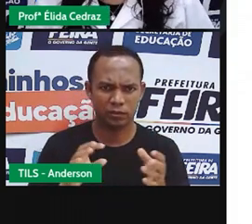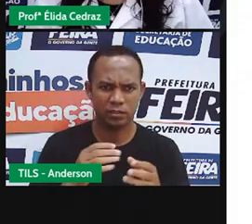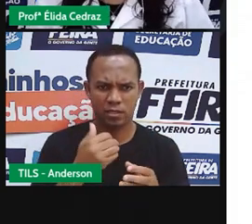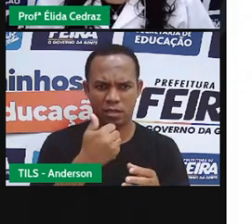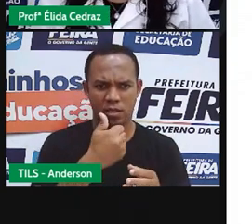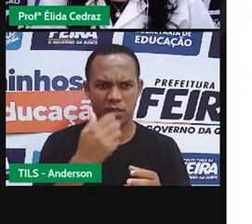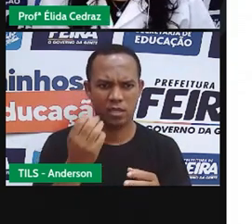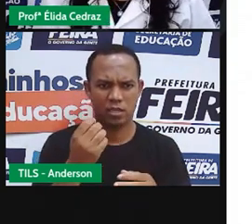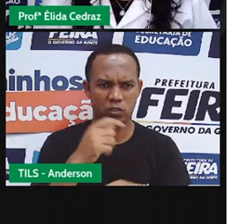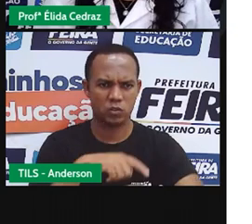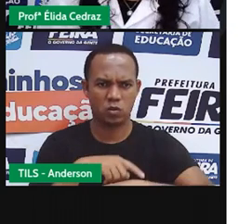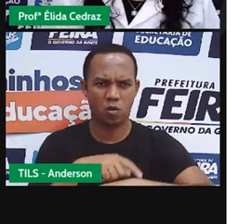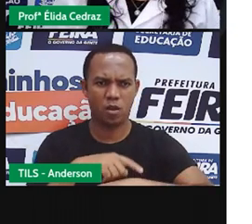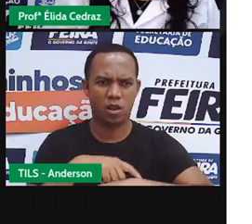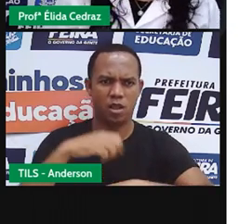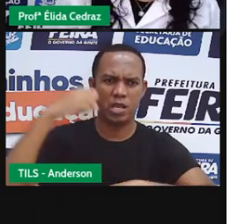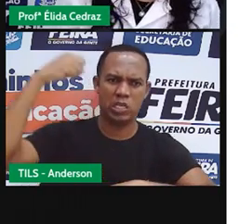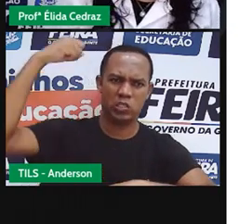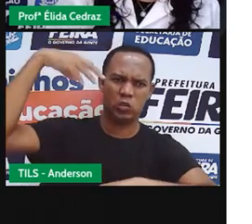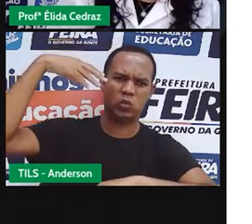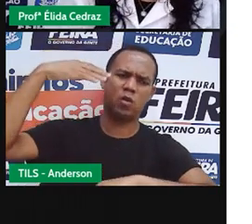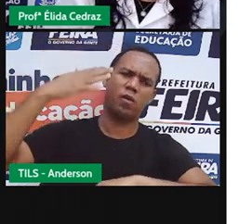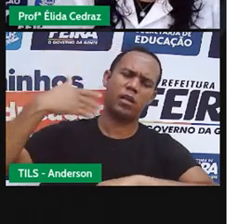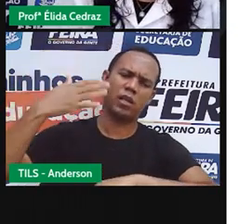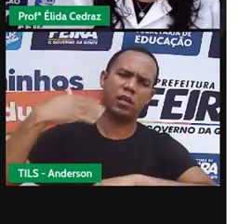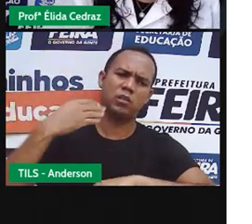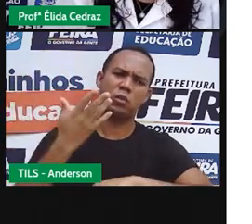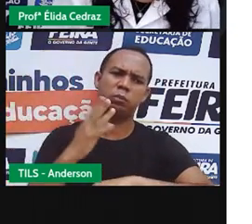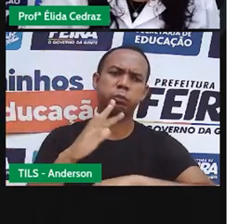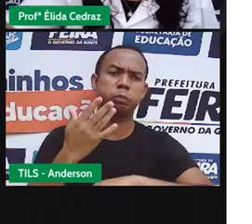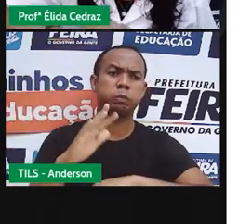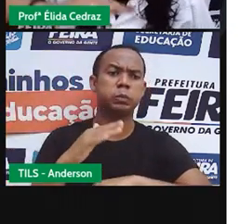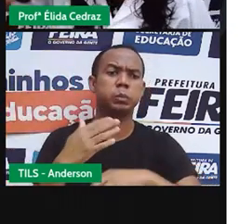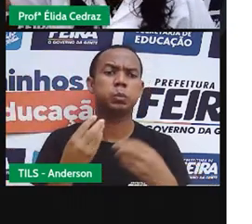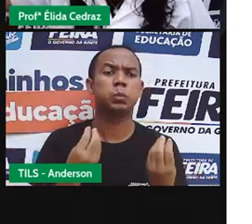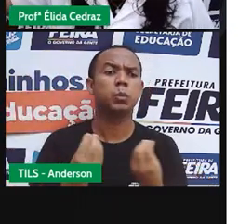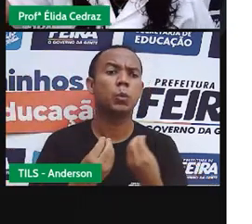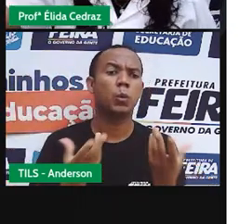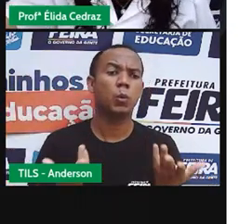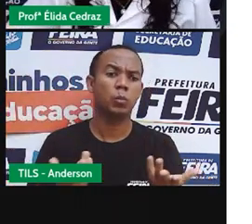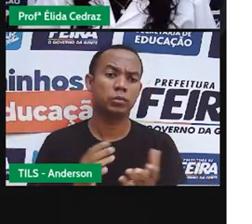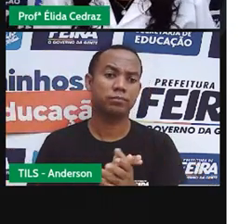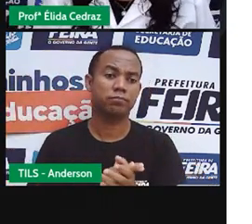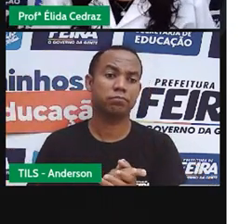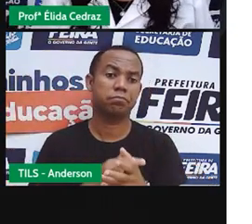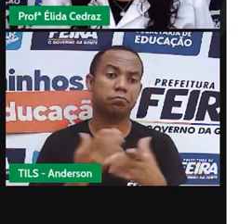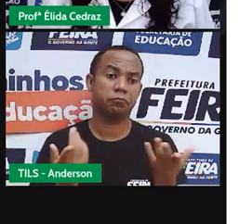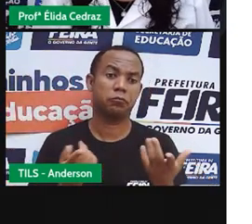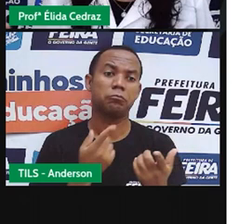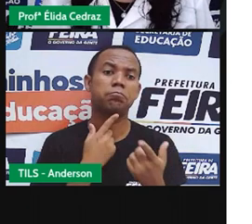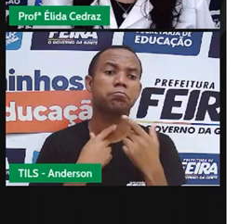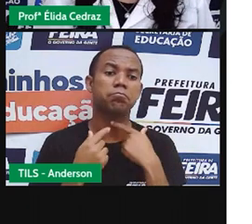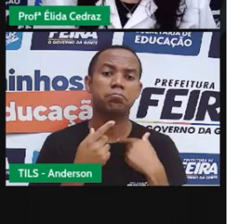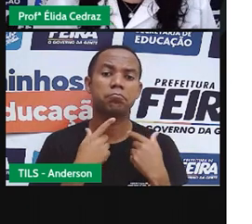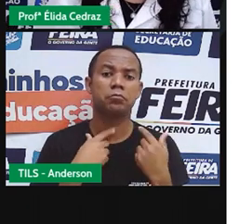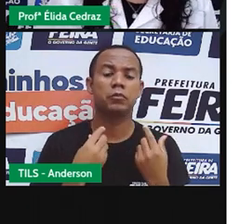Dez horas da manhã, o sol está ficando frio ou está esquentando cada meio dia?